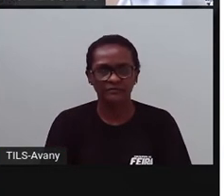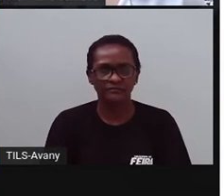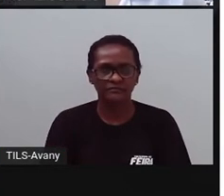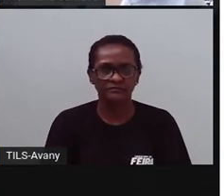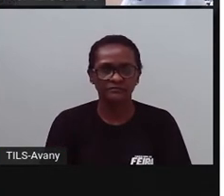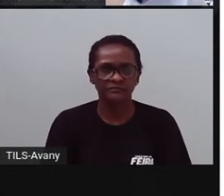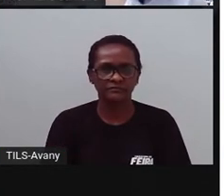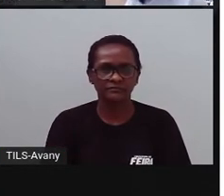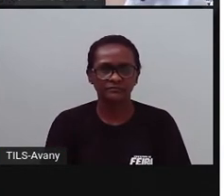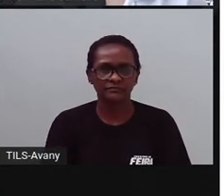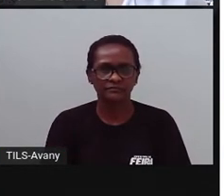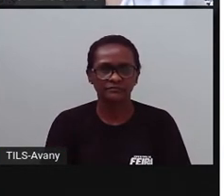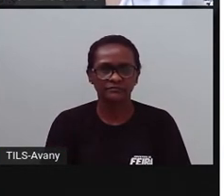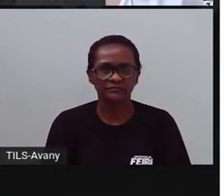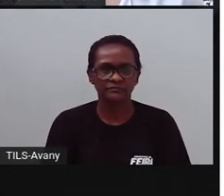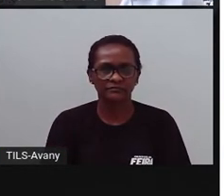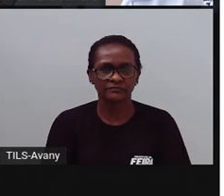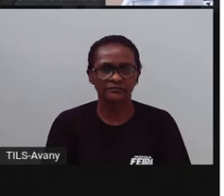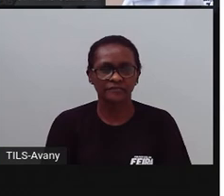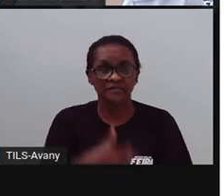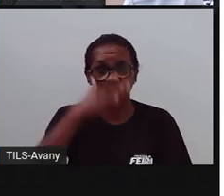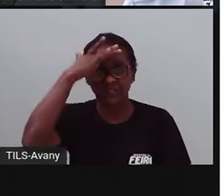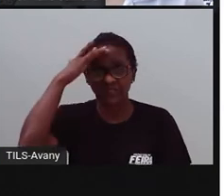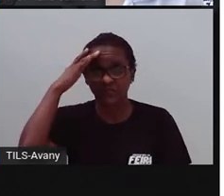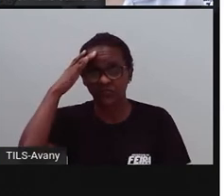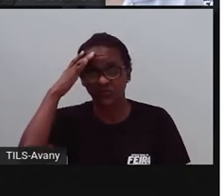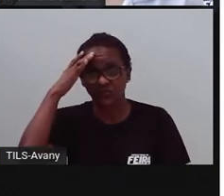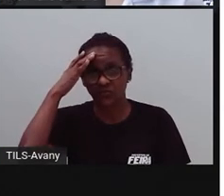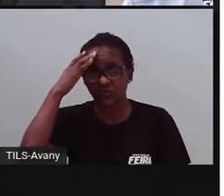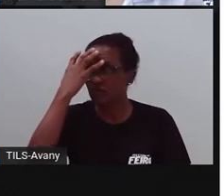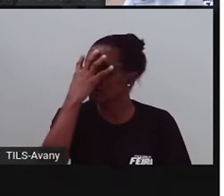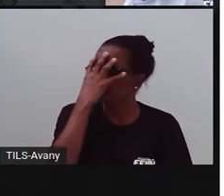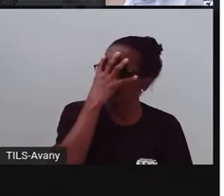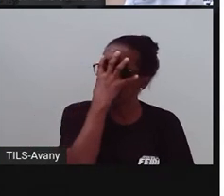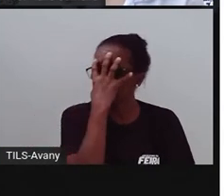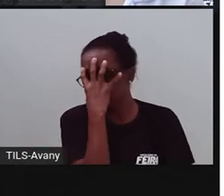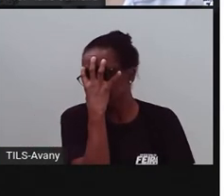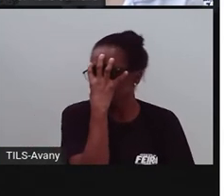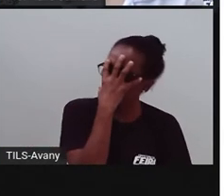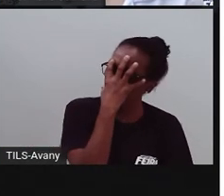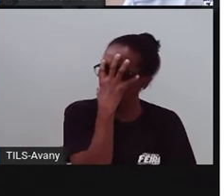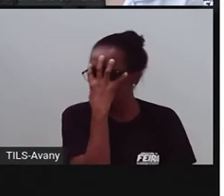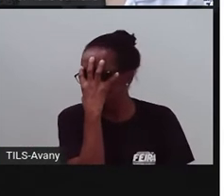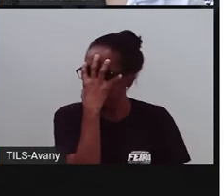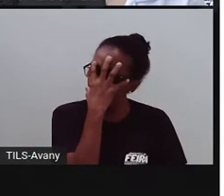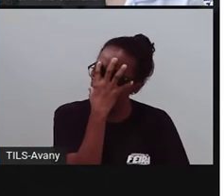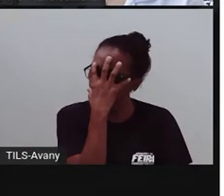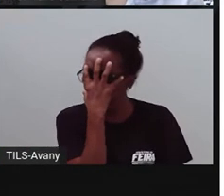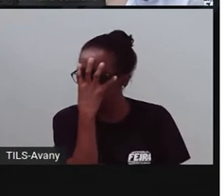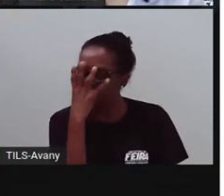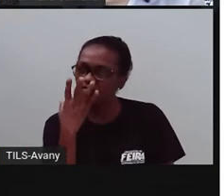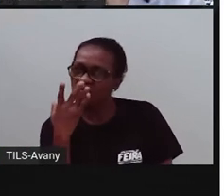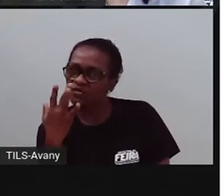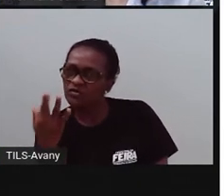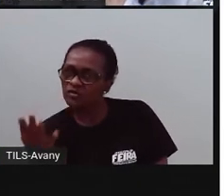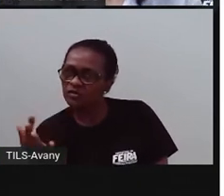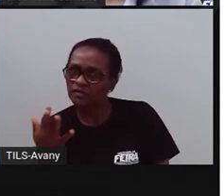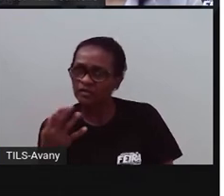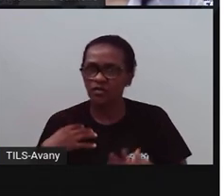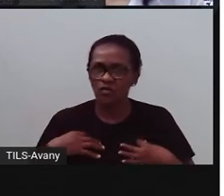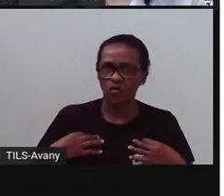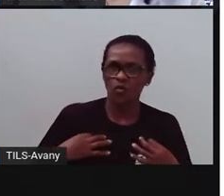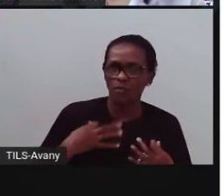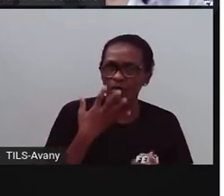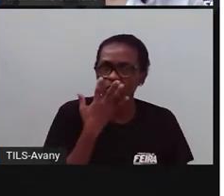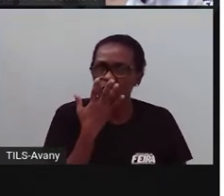Tem o Banda Anunciador também, que é uma festa muito importante, né? E já faz parte da